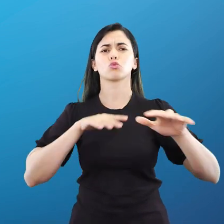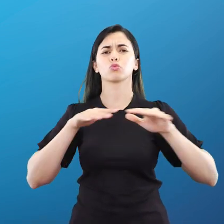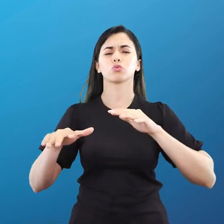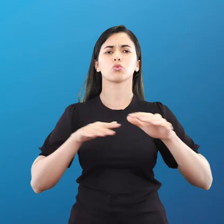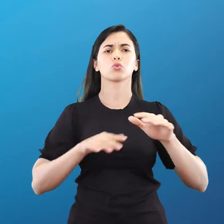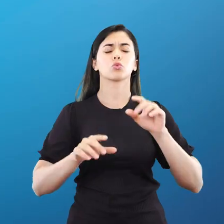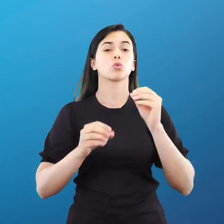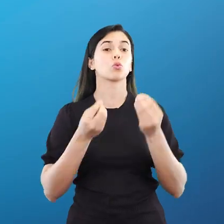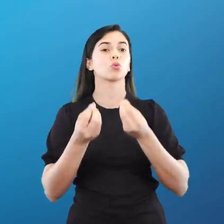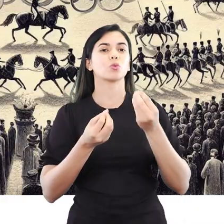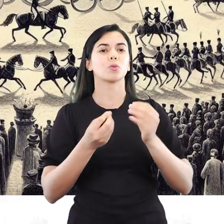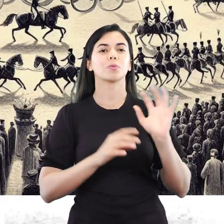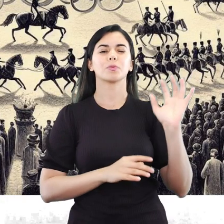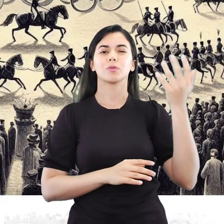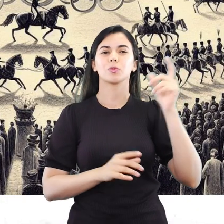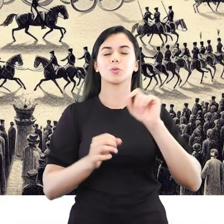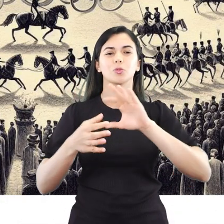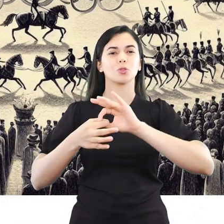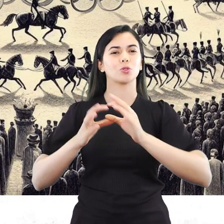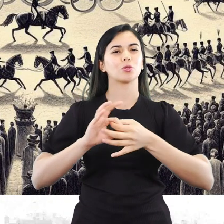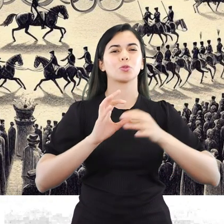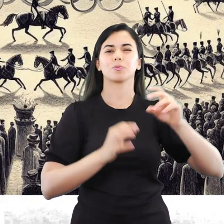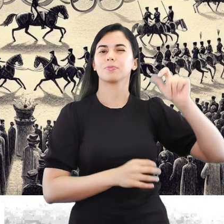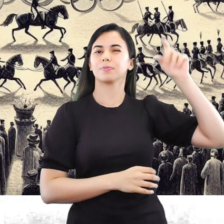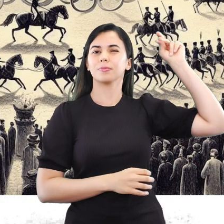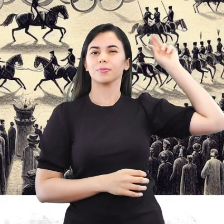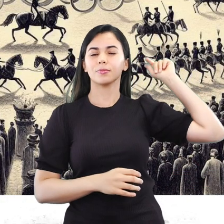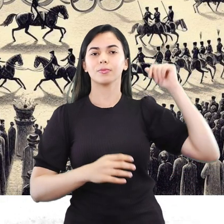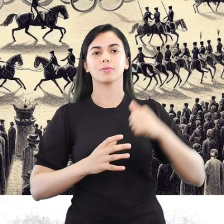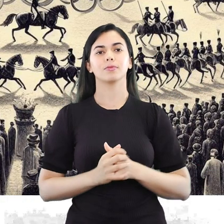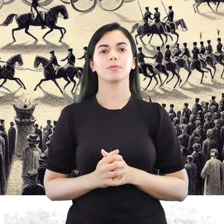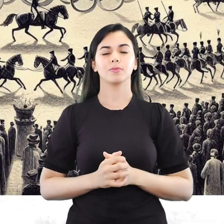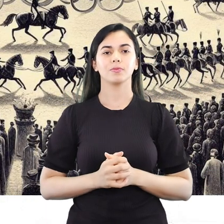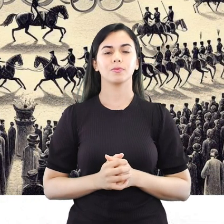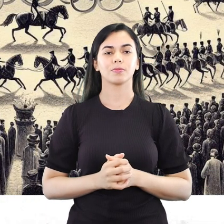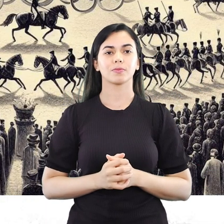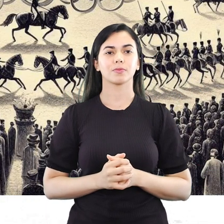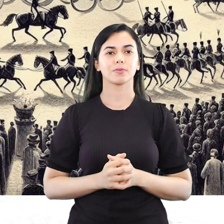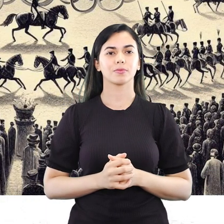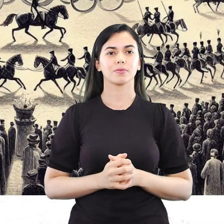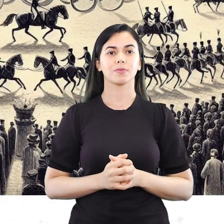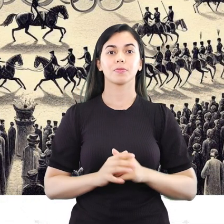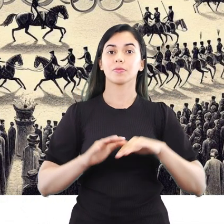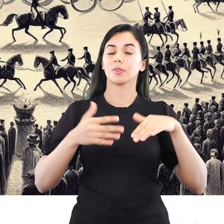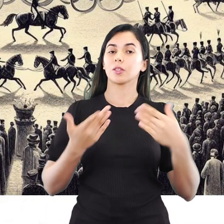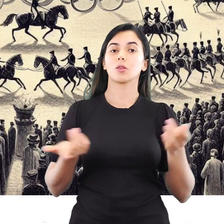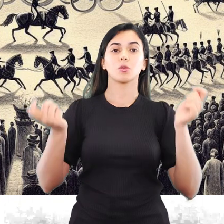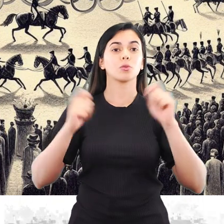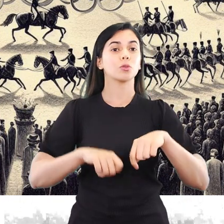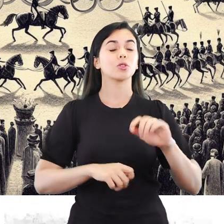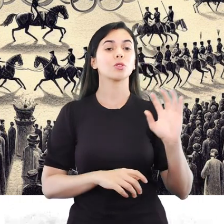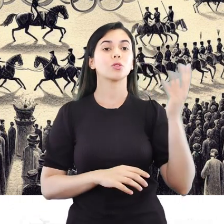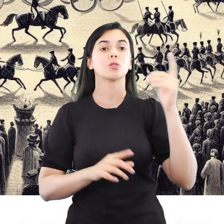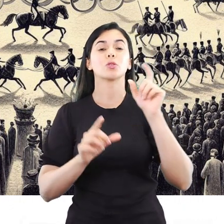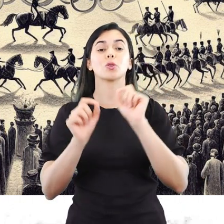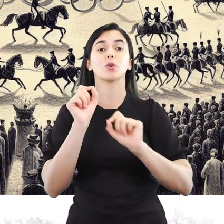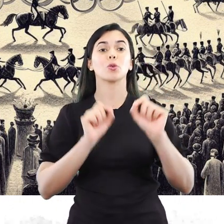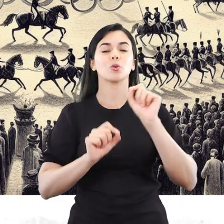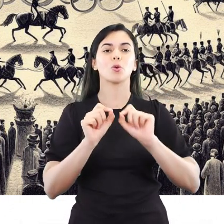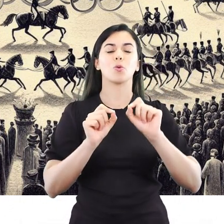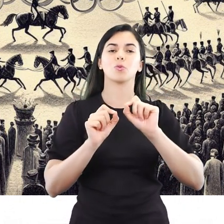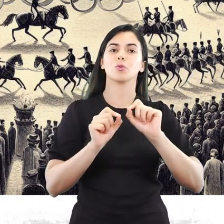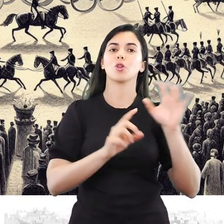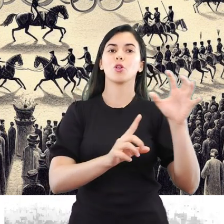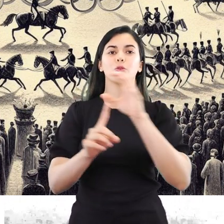reviver os Jogos Olímpicos, né? Daquela época mais remota. Aí, para poder fazer mais numa questão de promover a